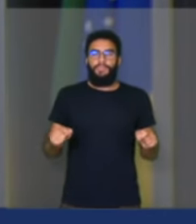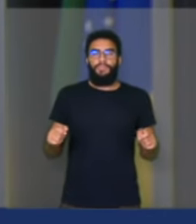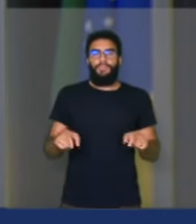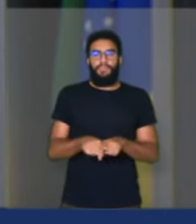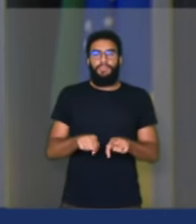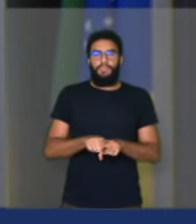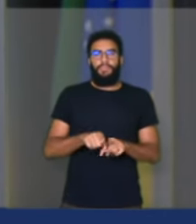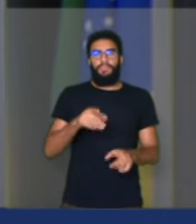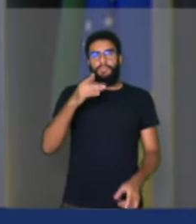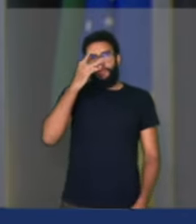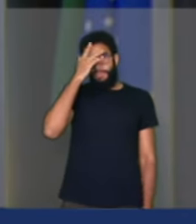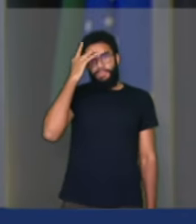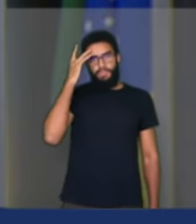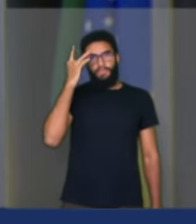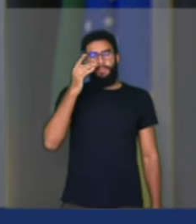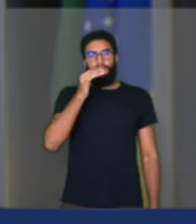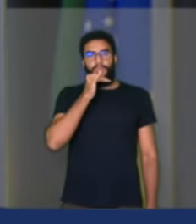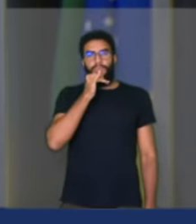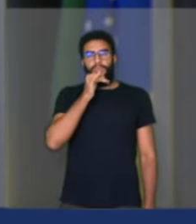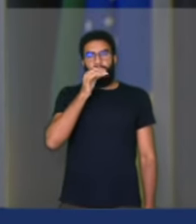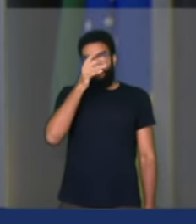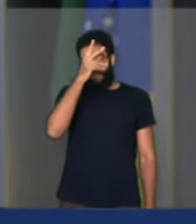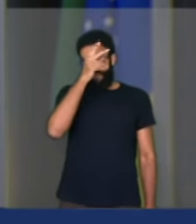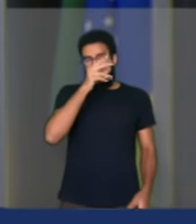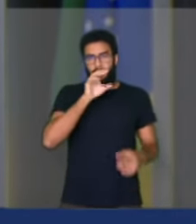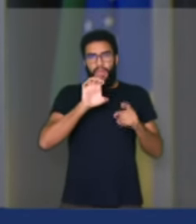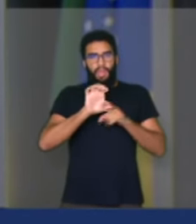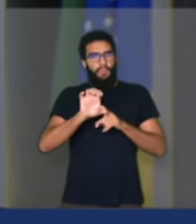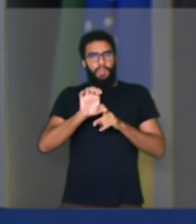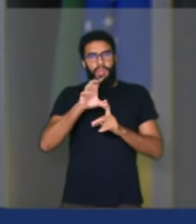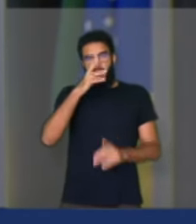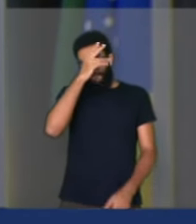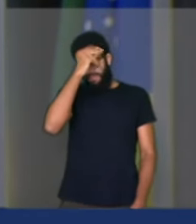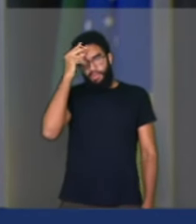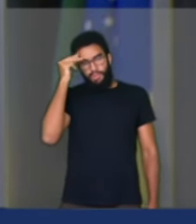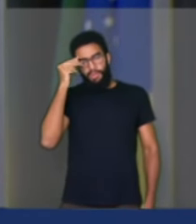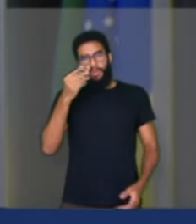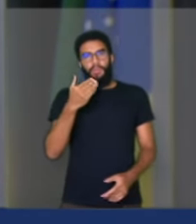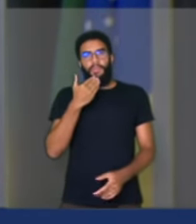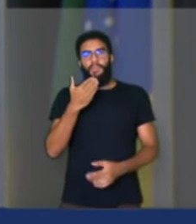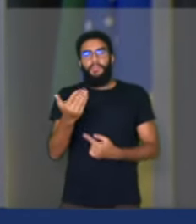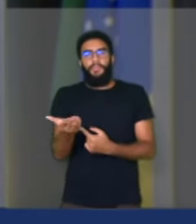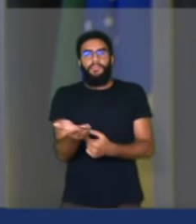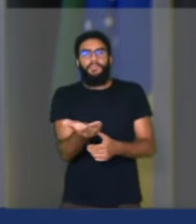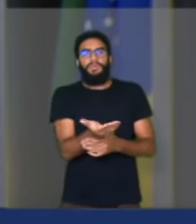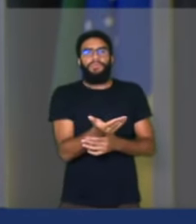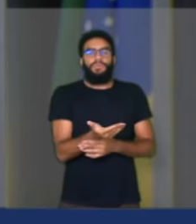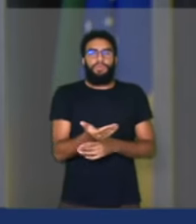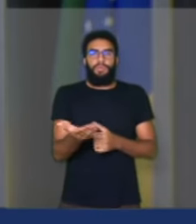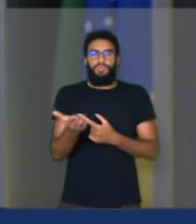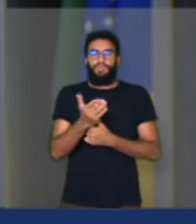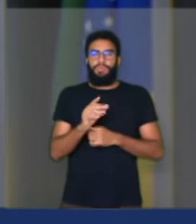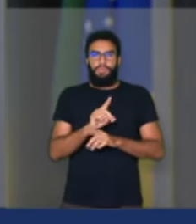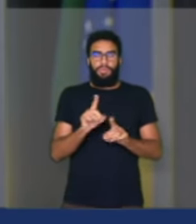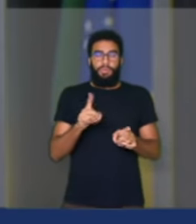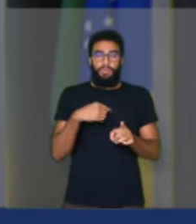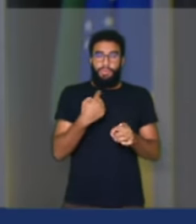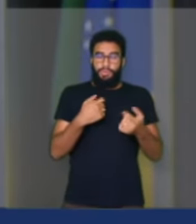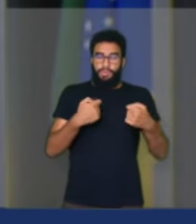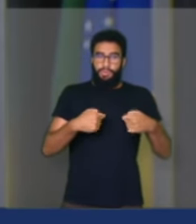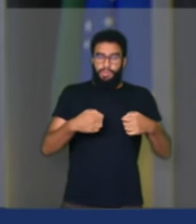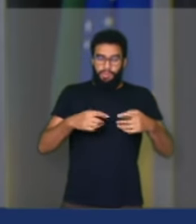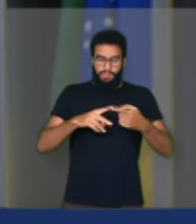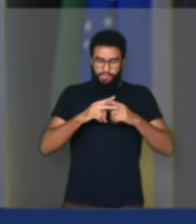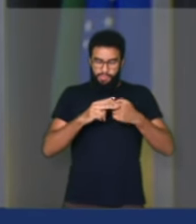margem de prefeitos ou com pires na mão pedindo reajustes anuais, mas que a gente estabeleça um reajuste digno